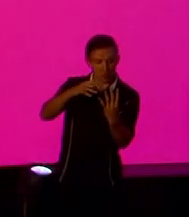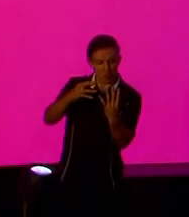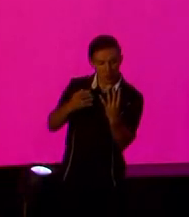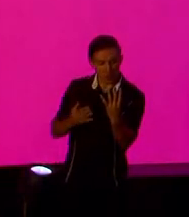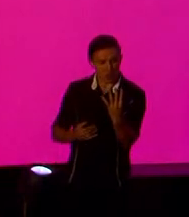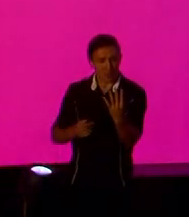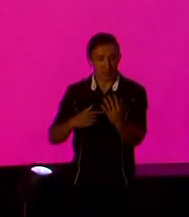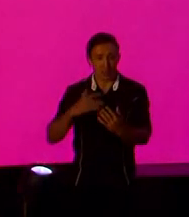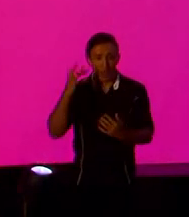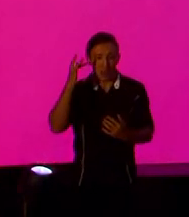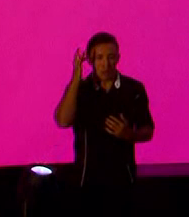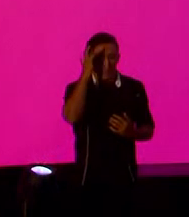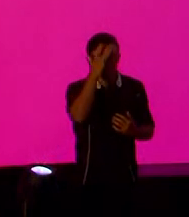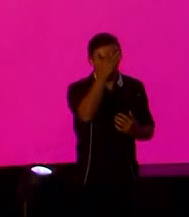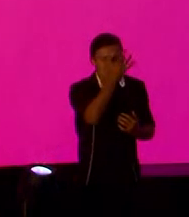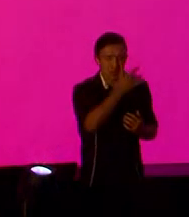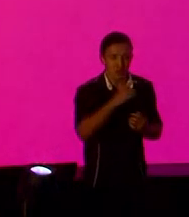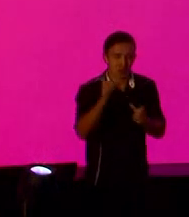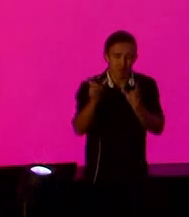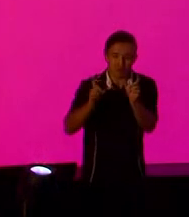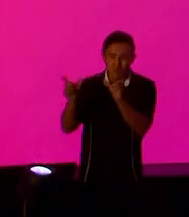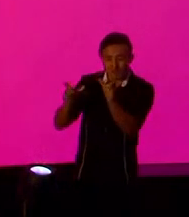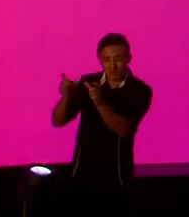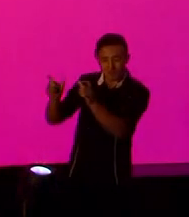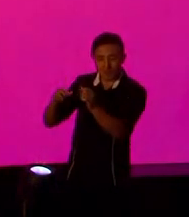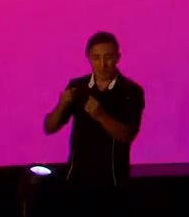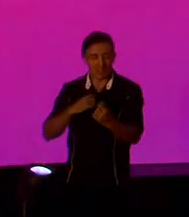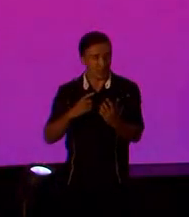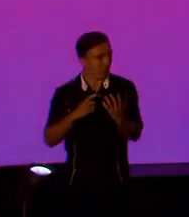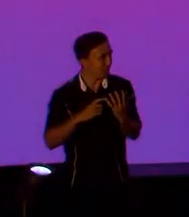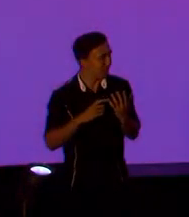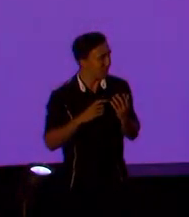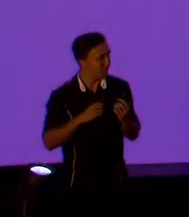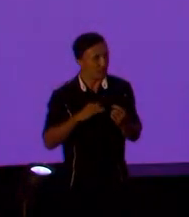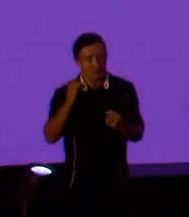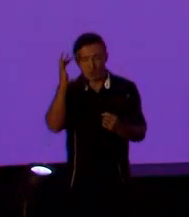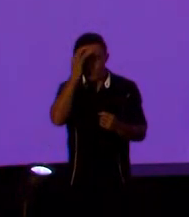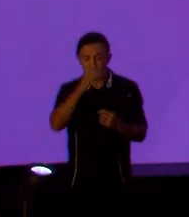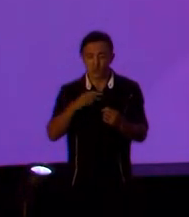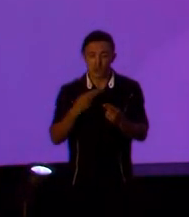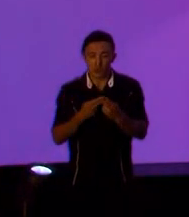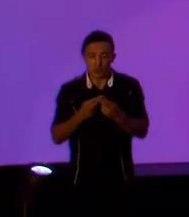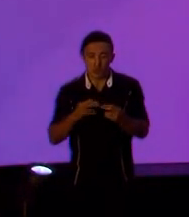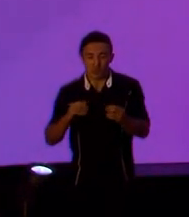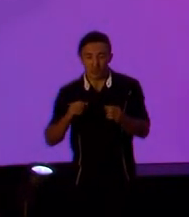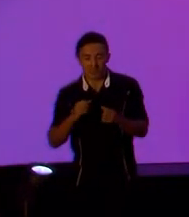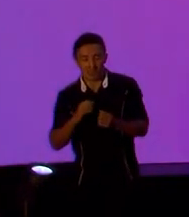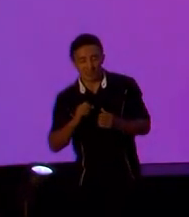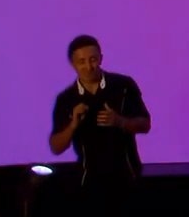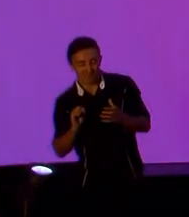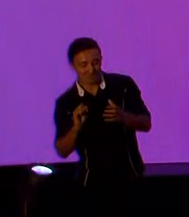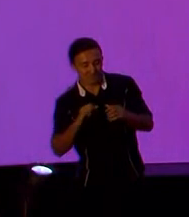a vontade de uma pessoa cometer alguma irregularidade é muito menor. Sem tirar que